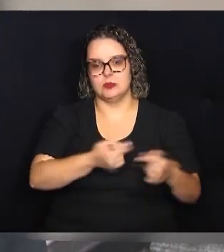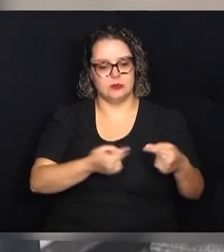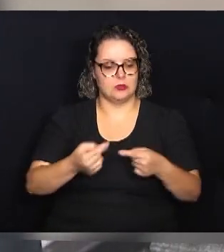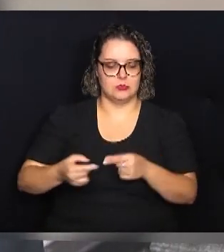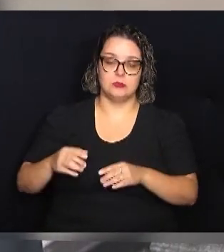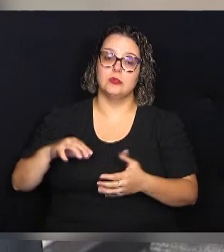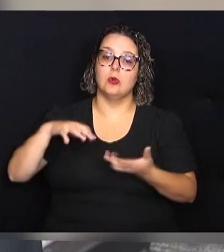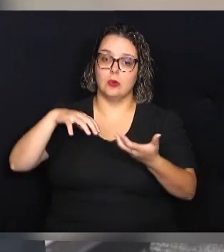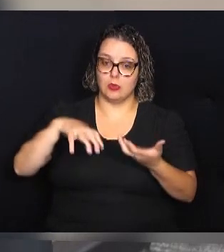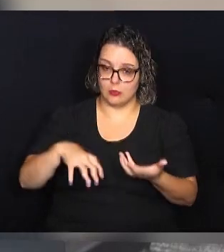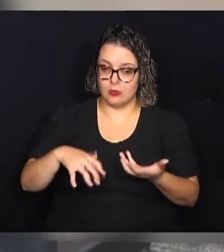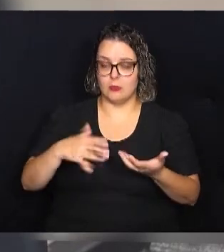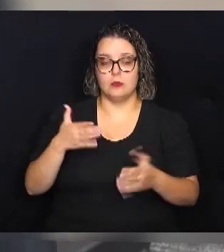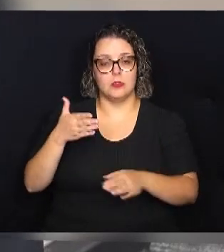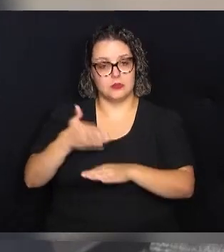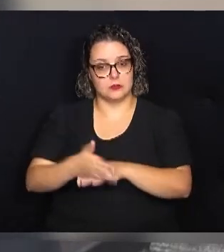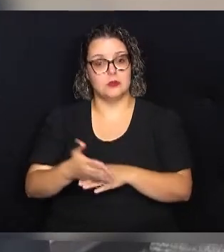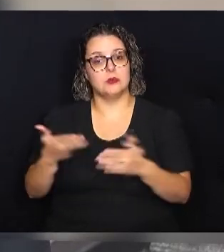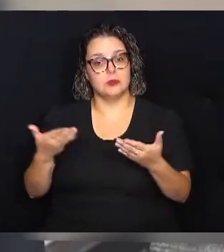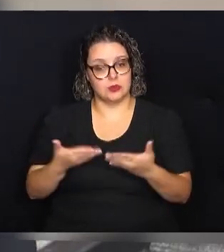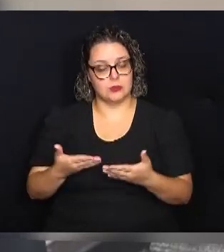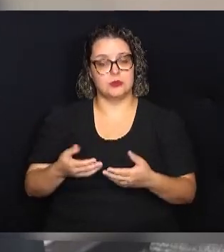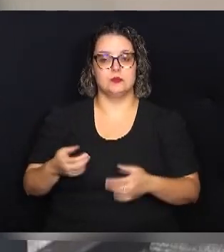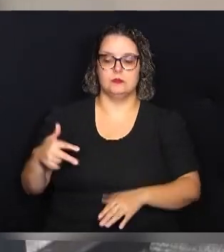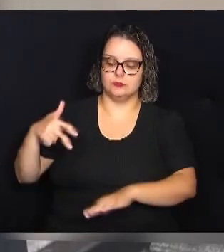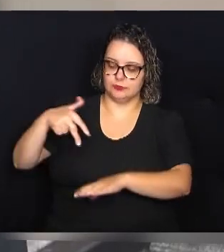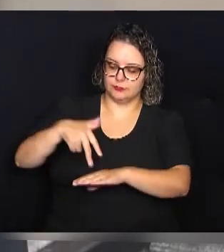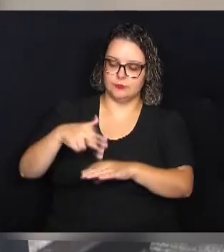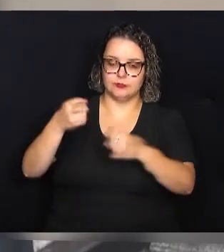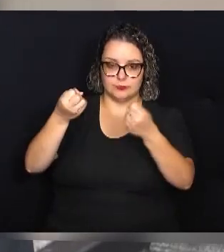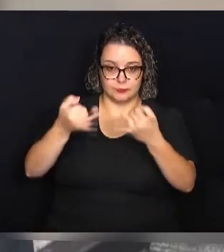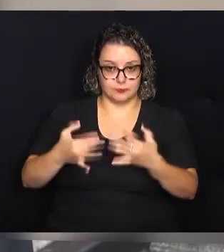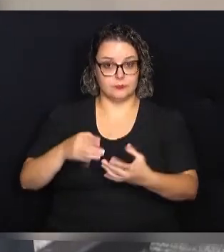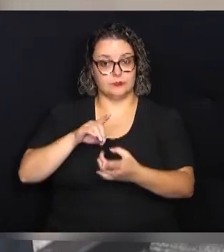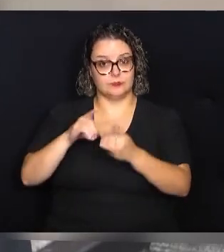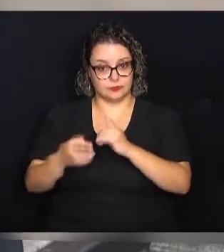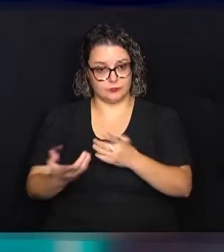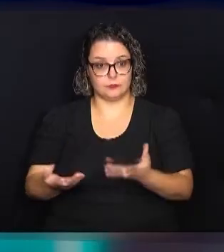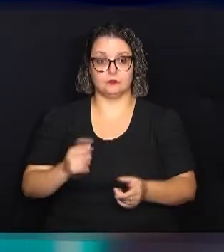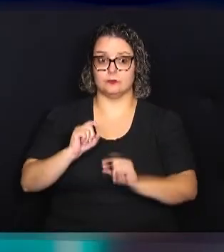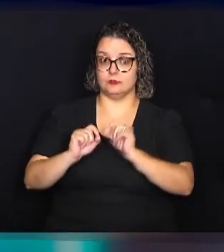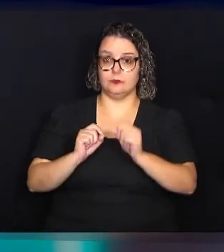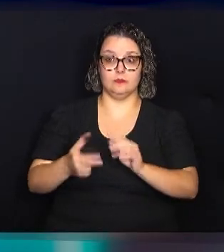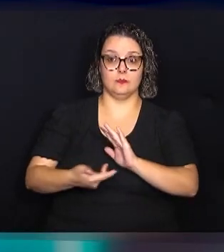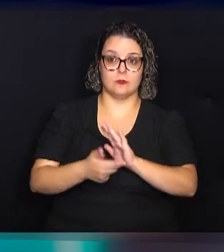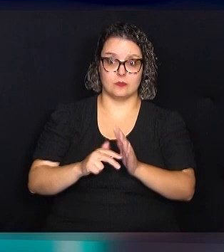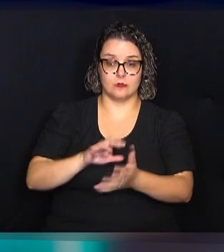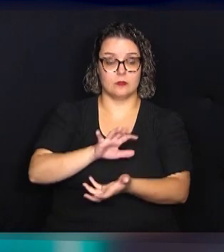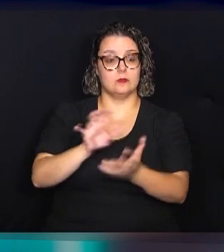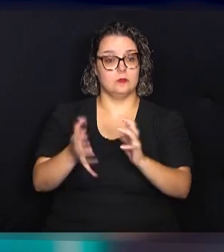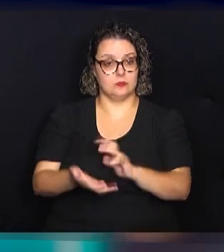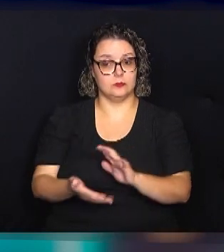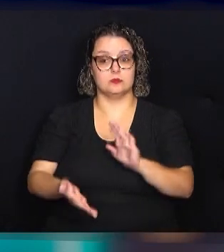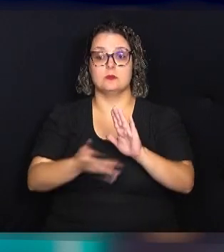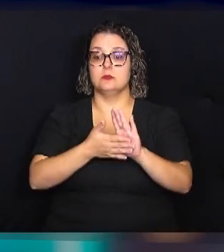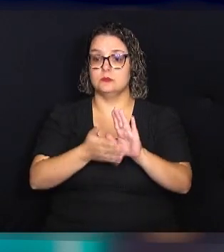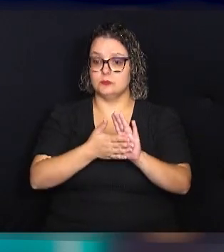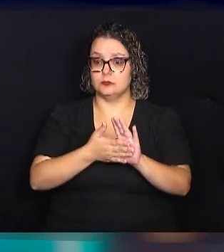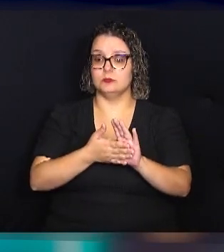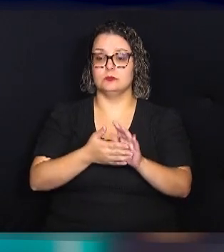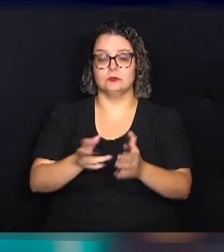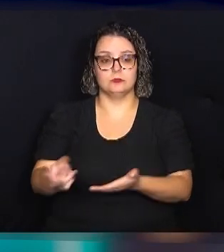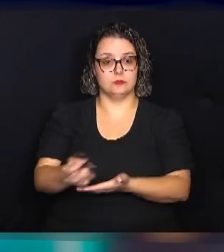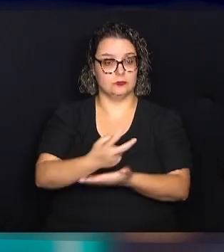e hoje veio dar uma explicação bem didática do que é essa reforma. A proposta da reforma tributária é